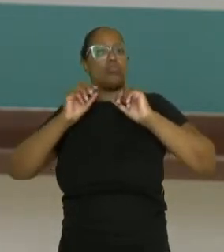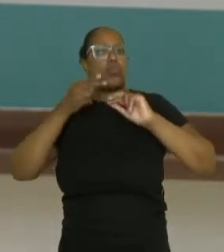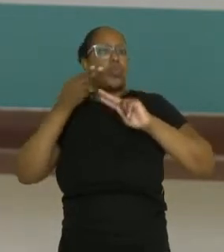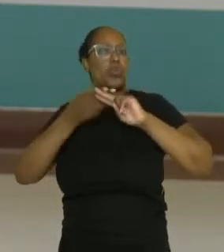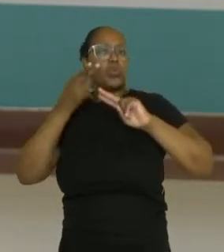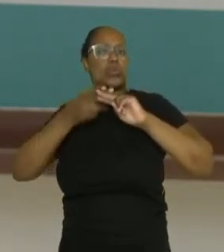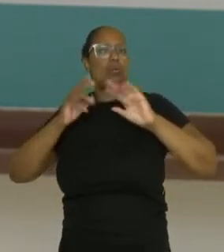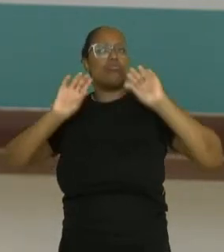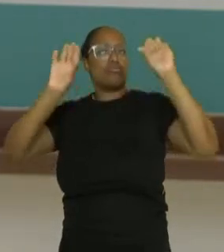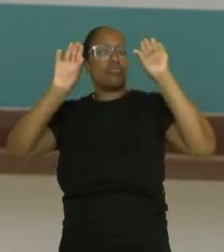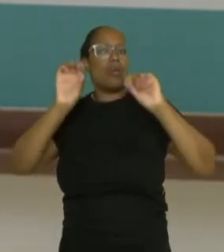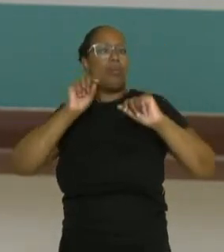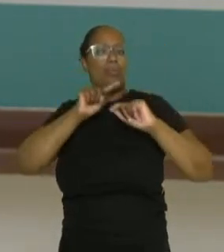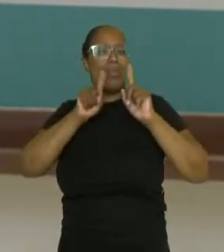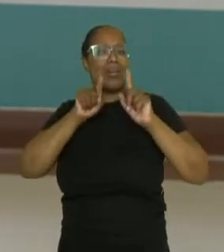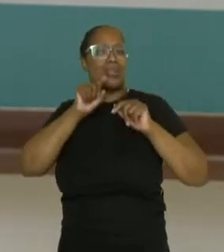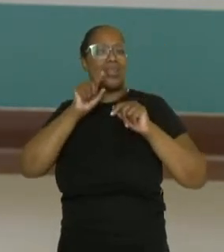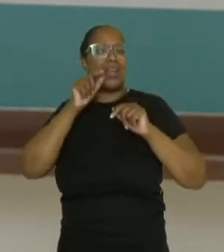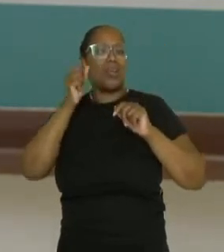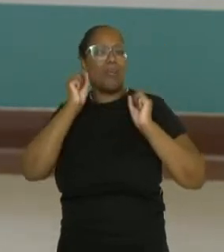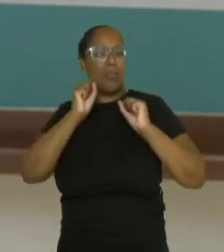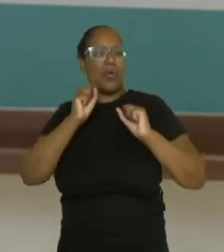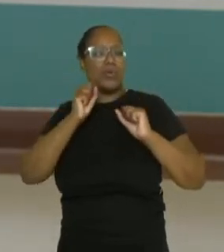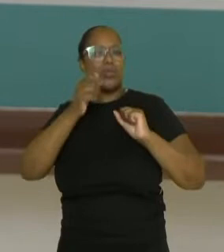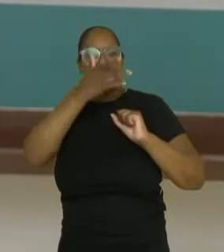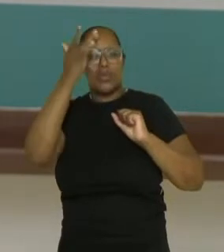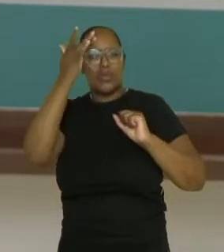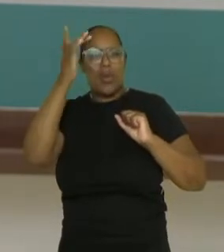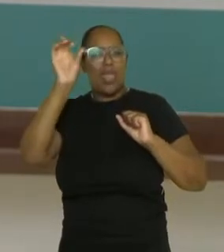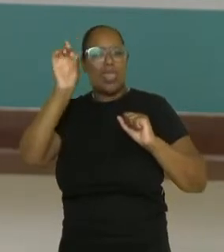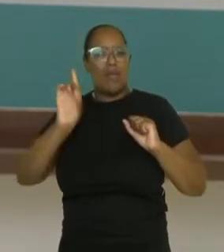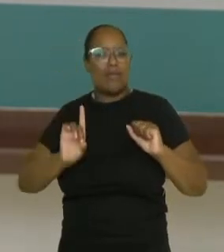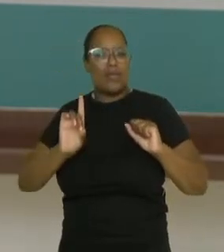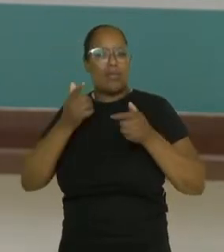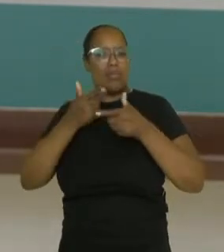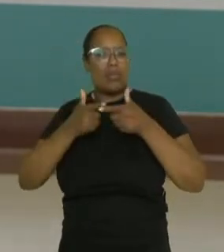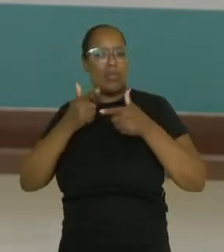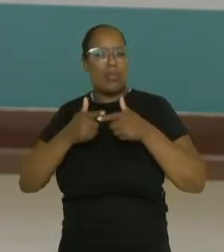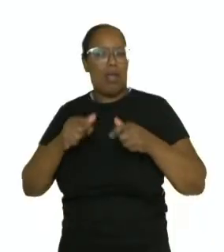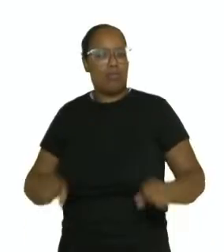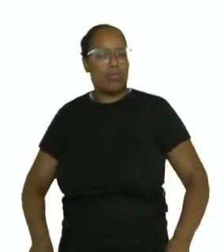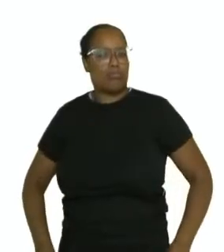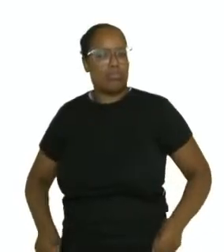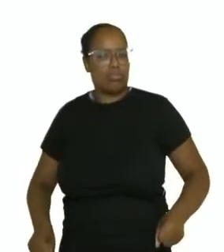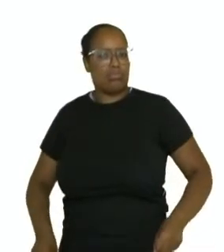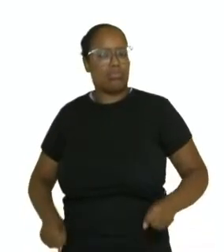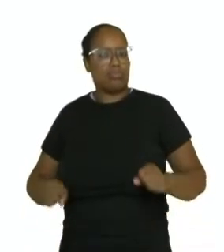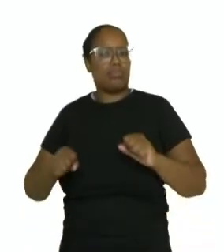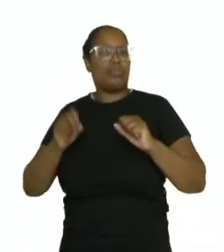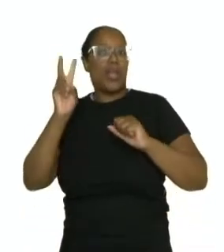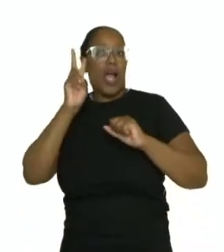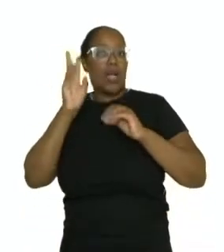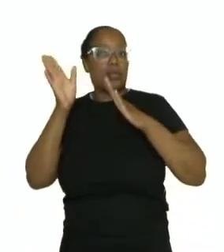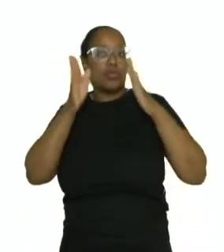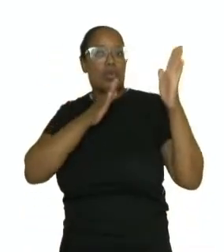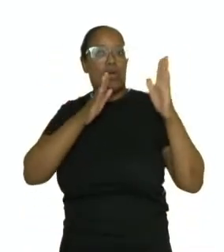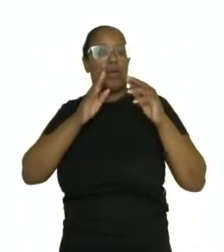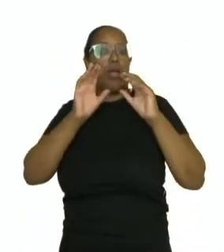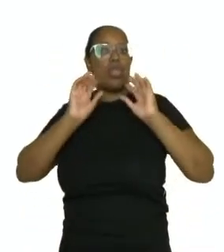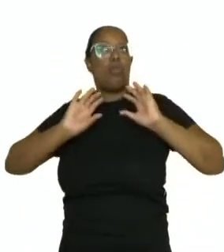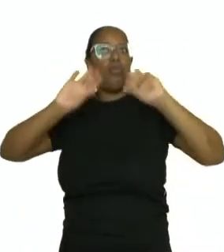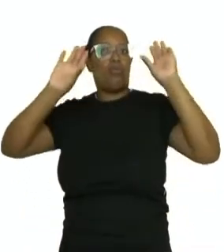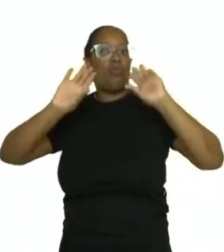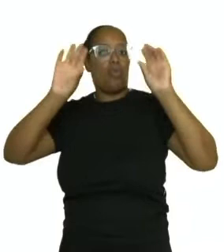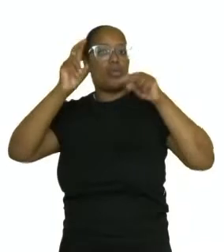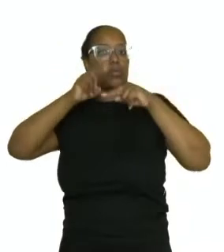deficiência física praticar esse incrível esporte é possível vamos responder a história do vôlei sentado o